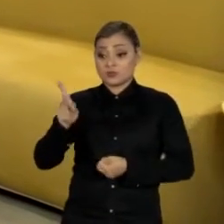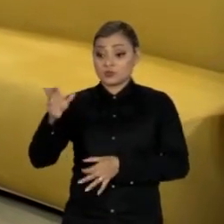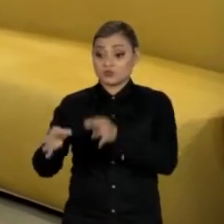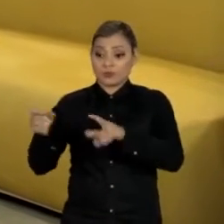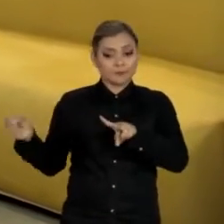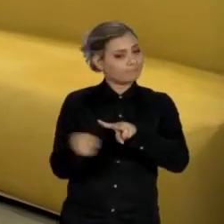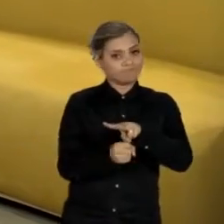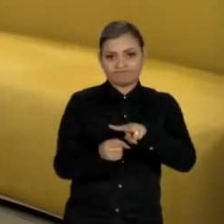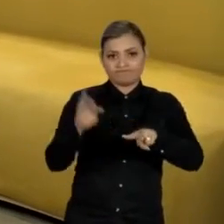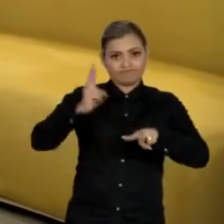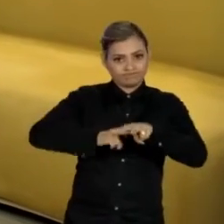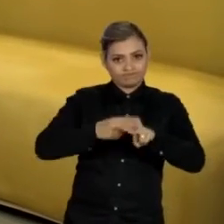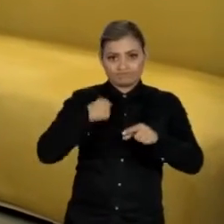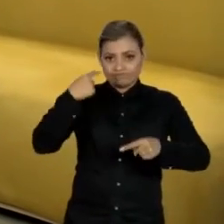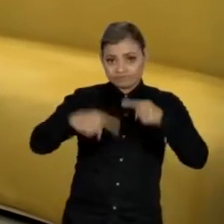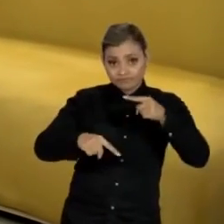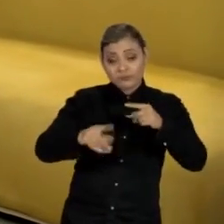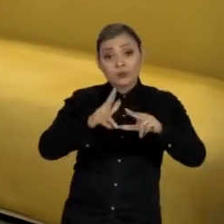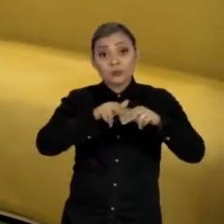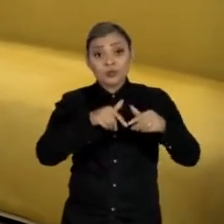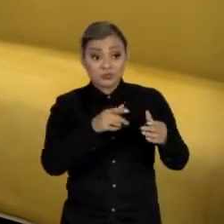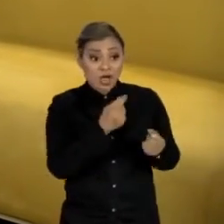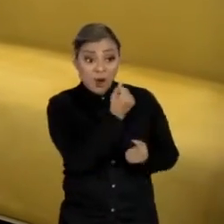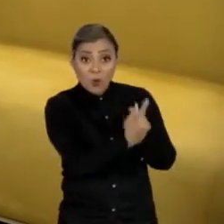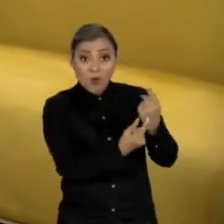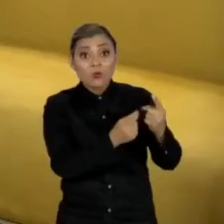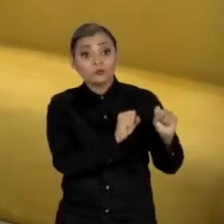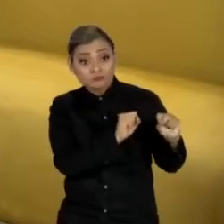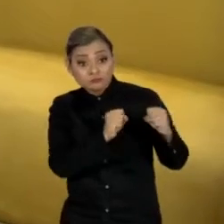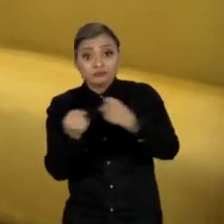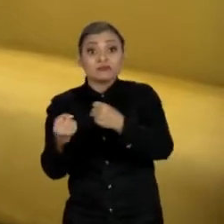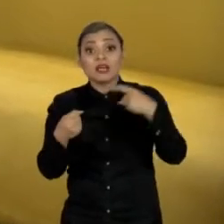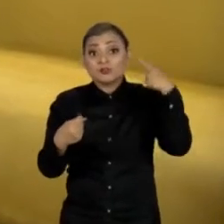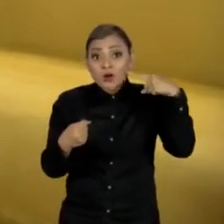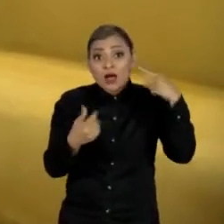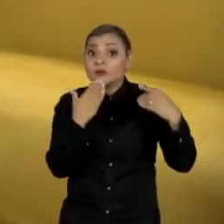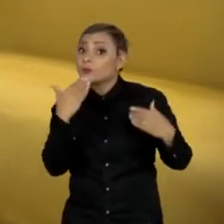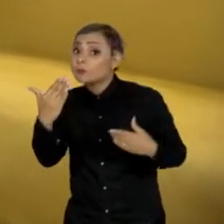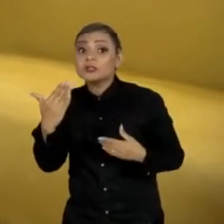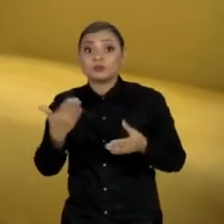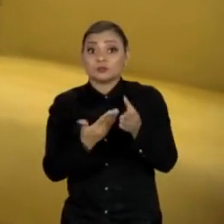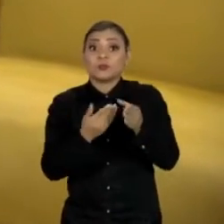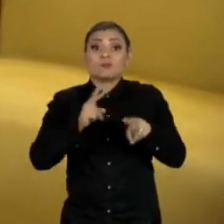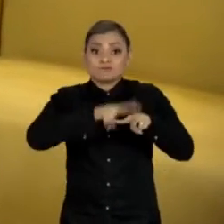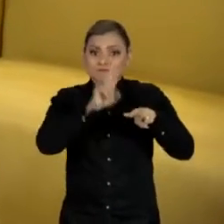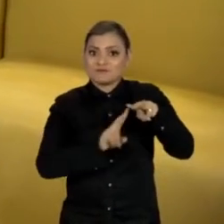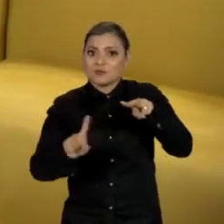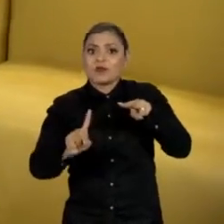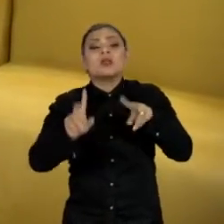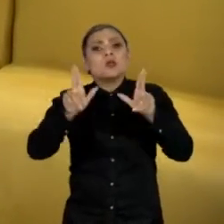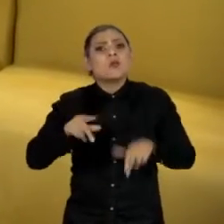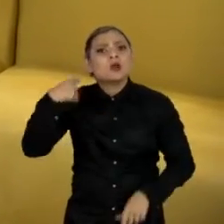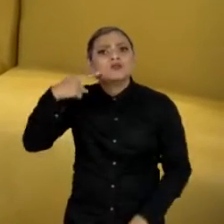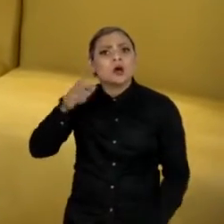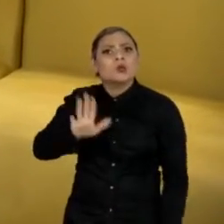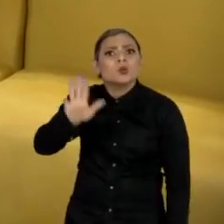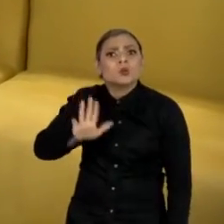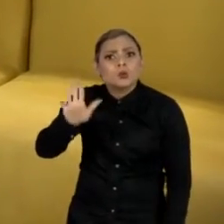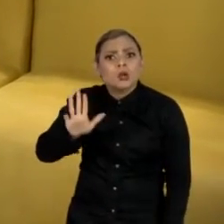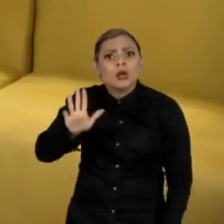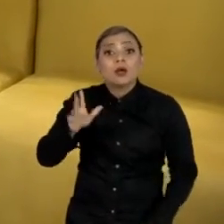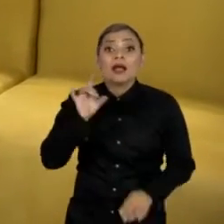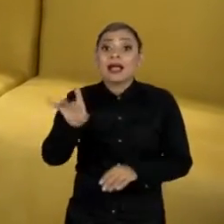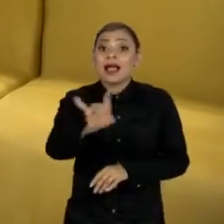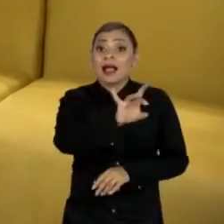instância, defesas de réus entram com pedidos de soltura. Um deles é do ex-presidente Lula. Soltura depende de cada